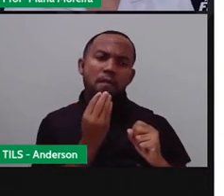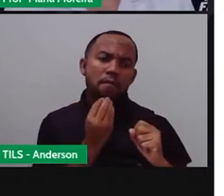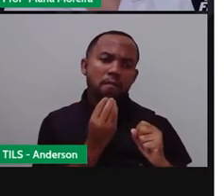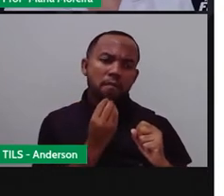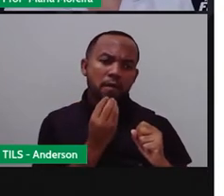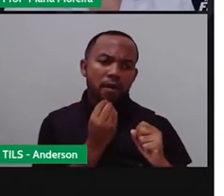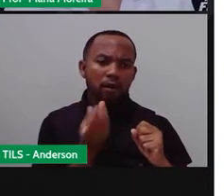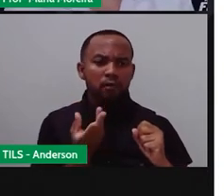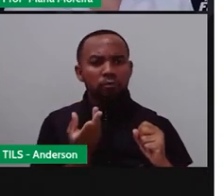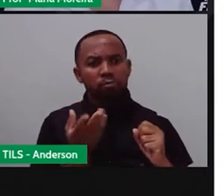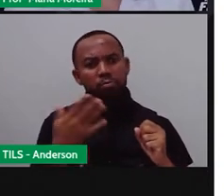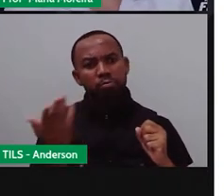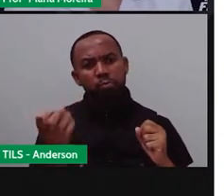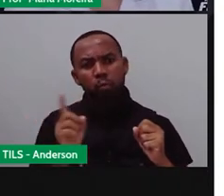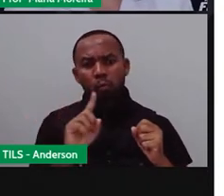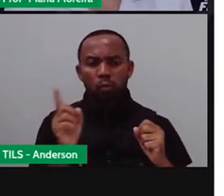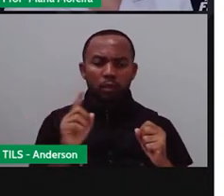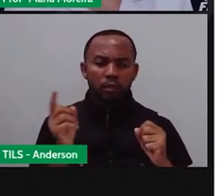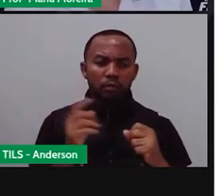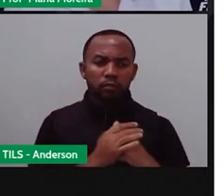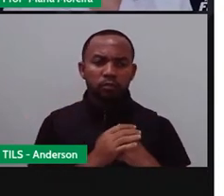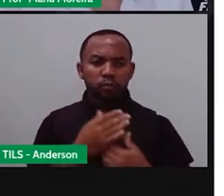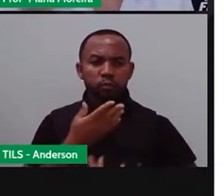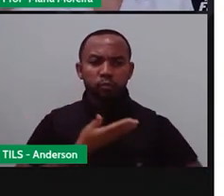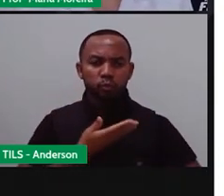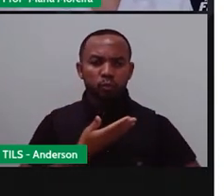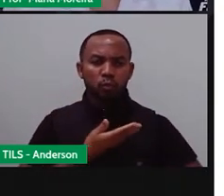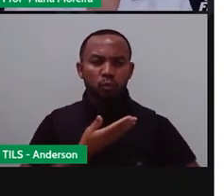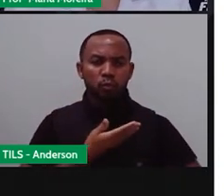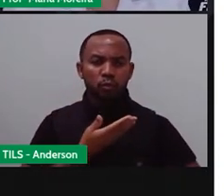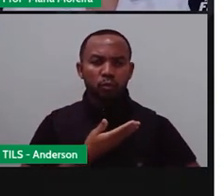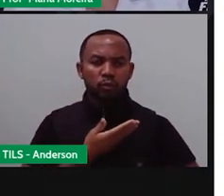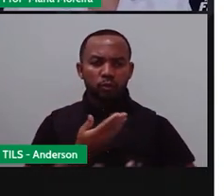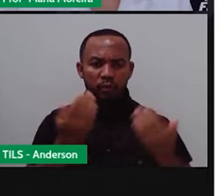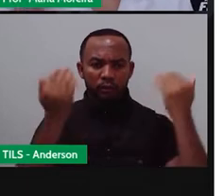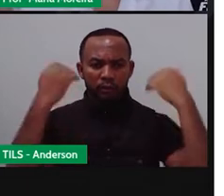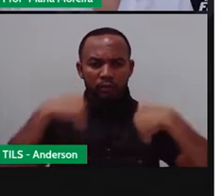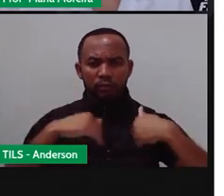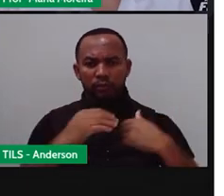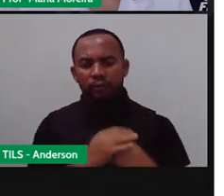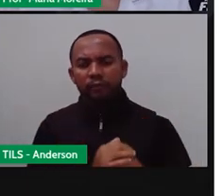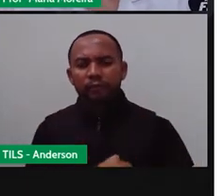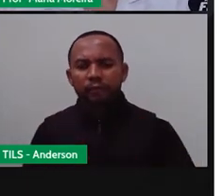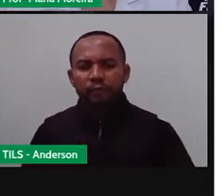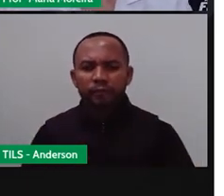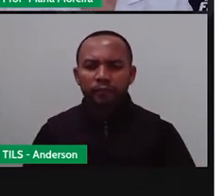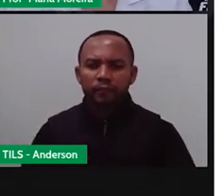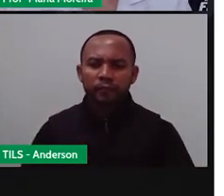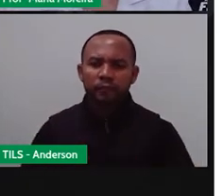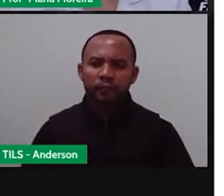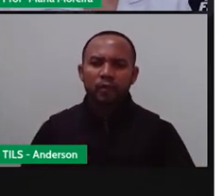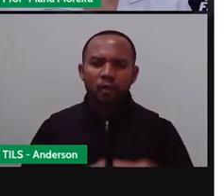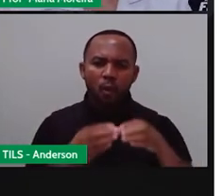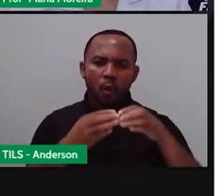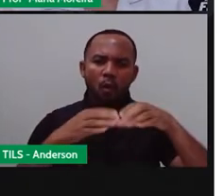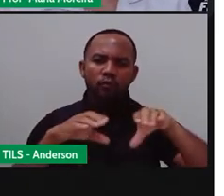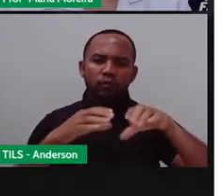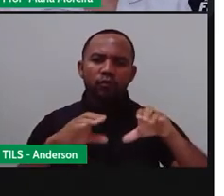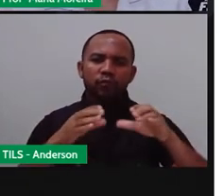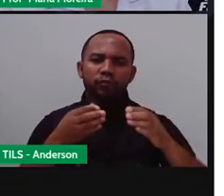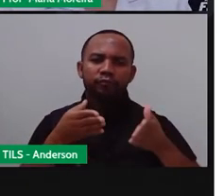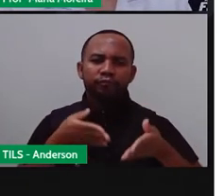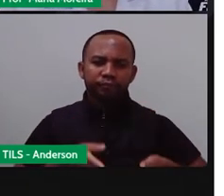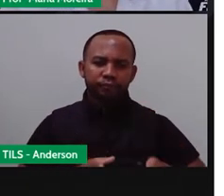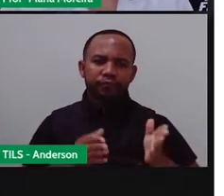isso? Então, aí o réptil também tem o quê? A gestação externa e é o quê? Através de ovos.